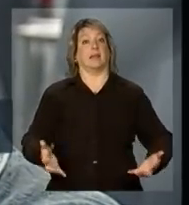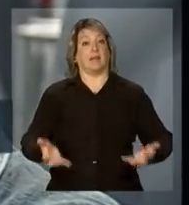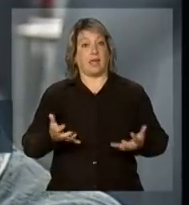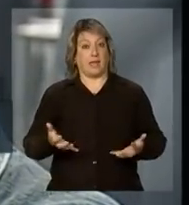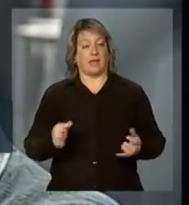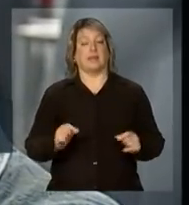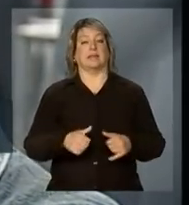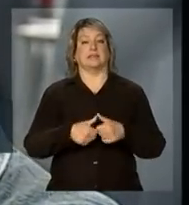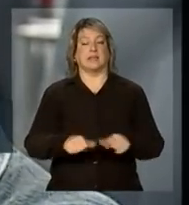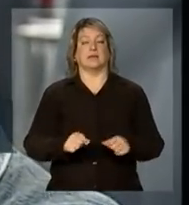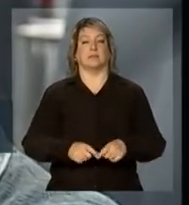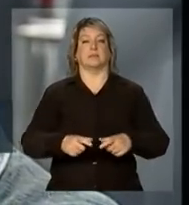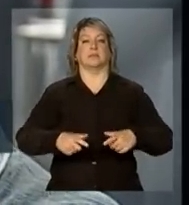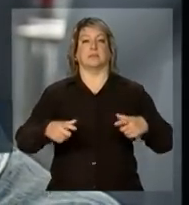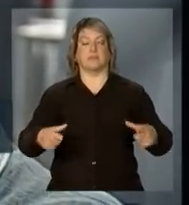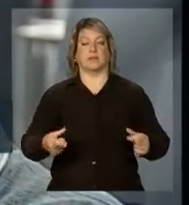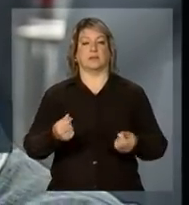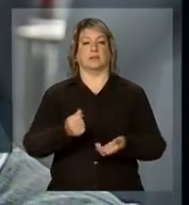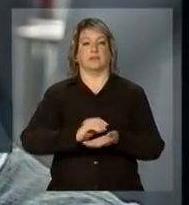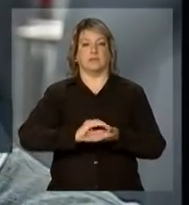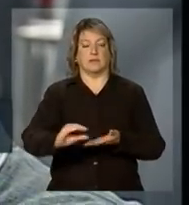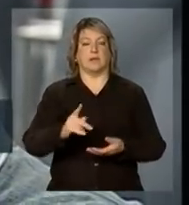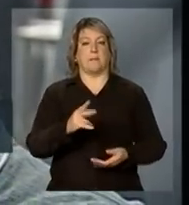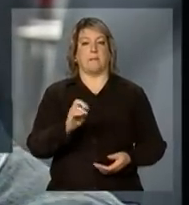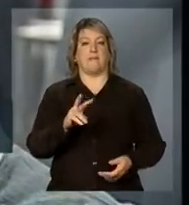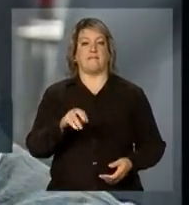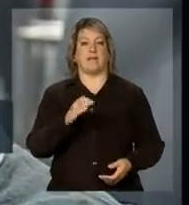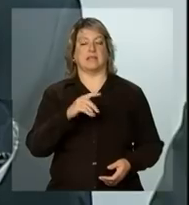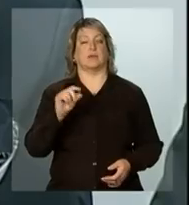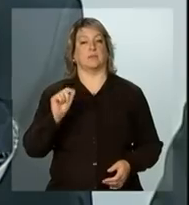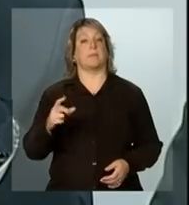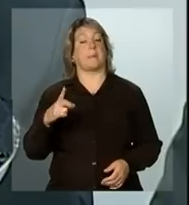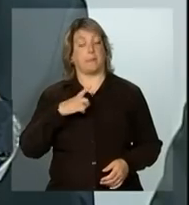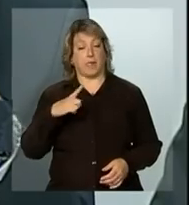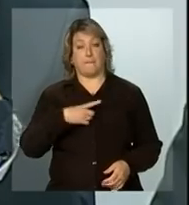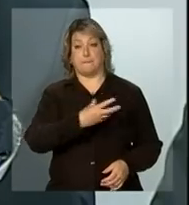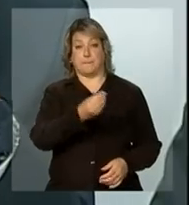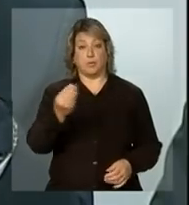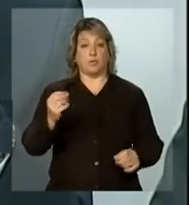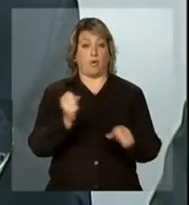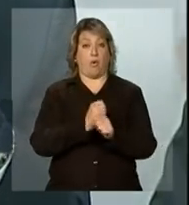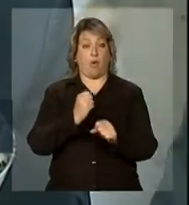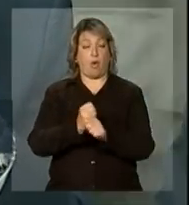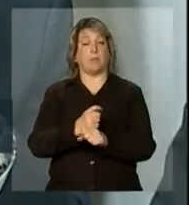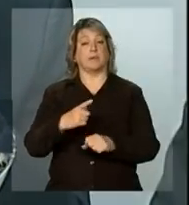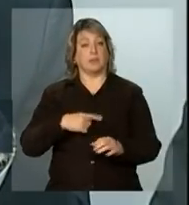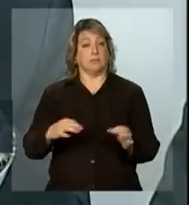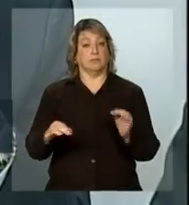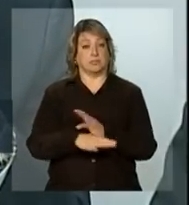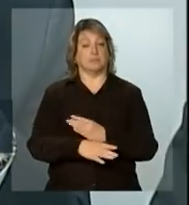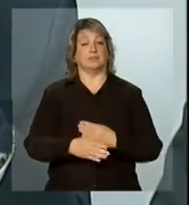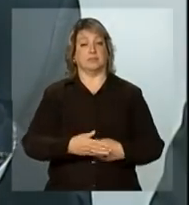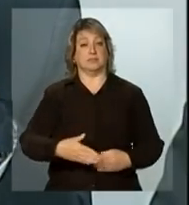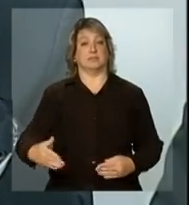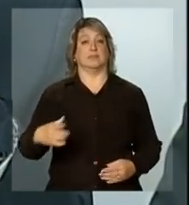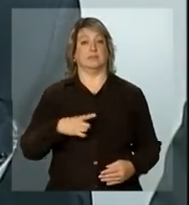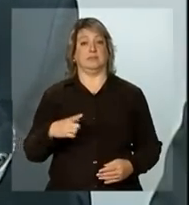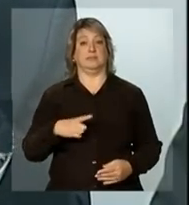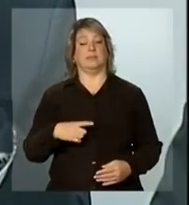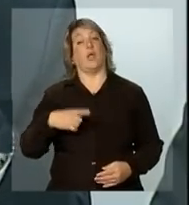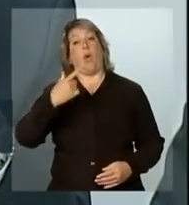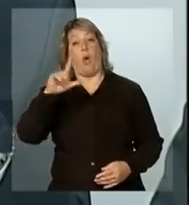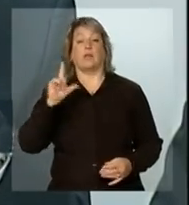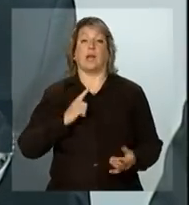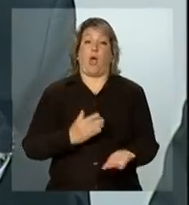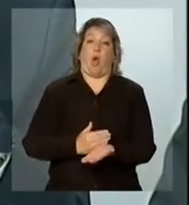e está ampliando os investimentos em prevenção. E tem muitas obras que estão sendo concluídas, outras que estão